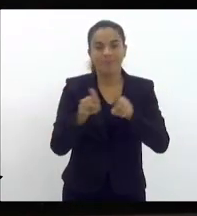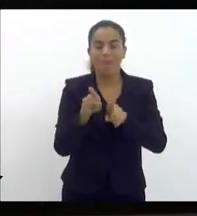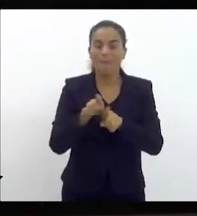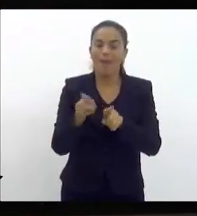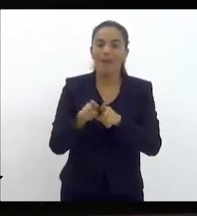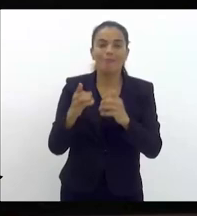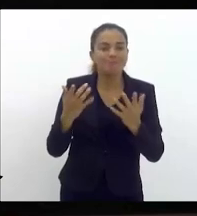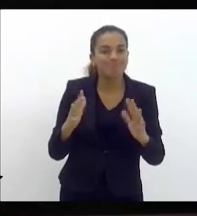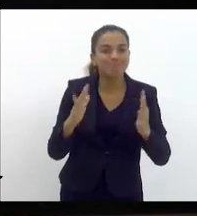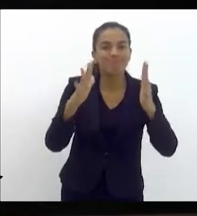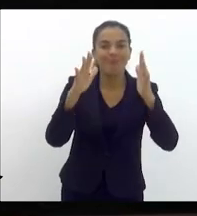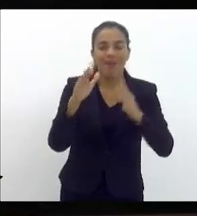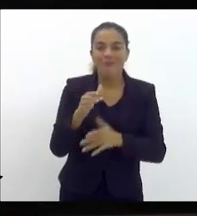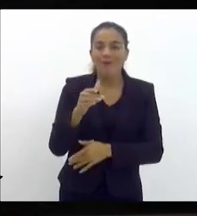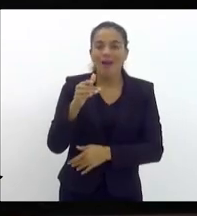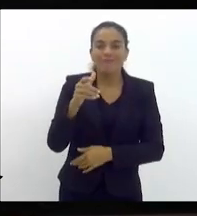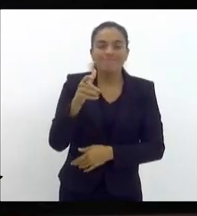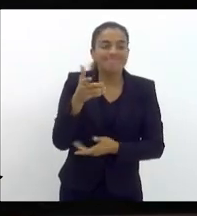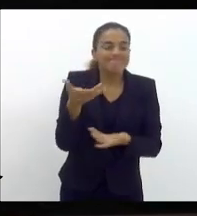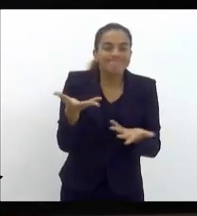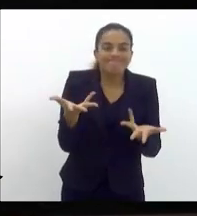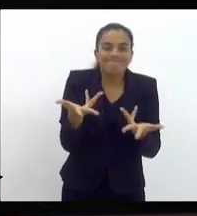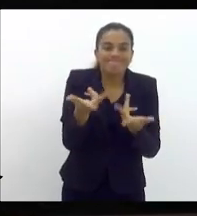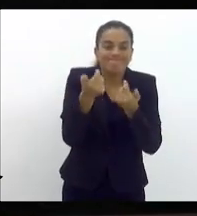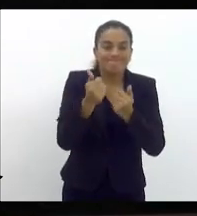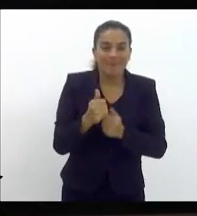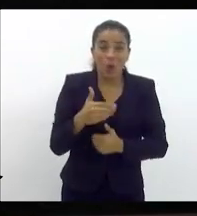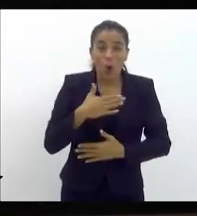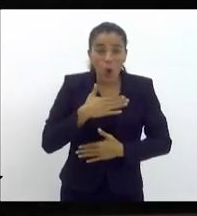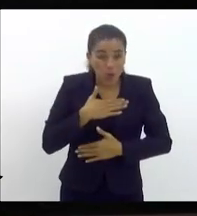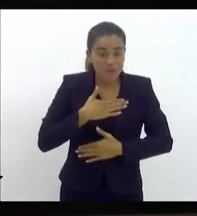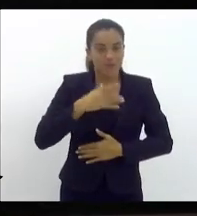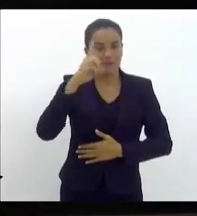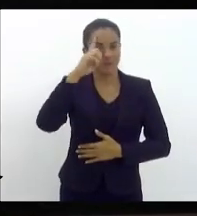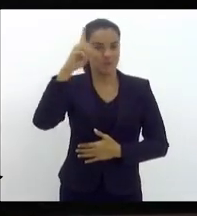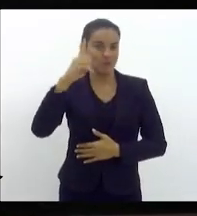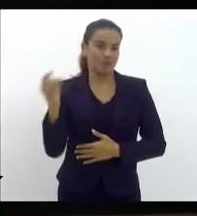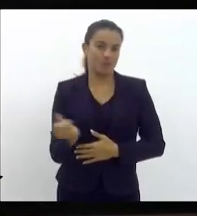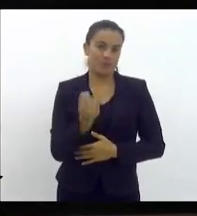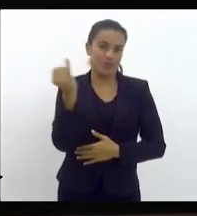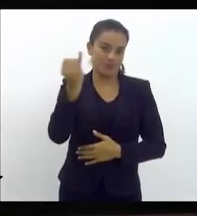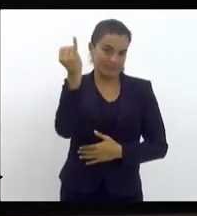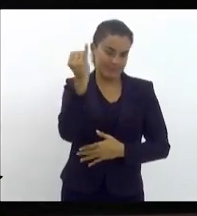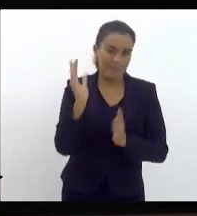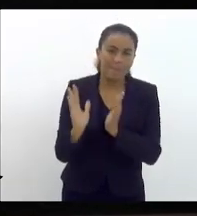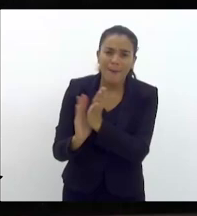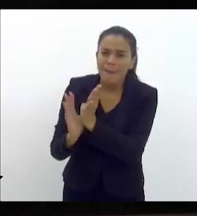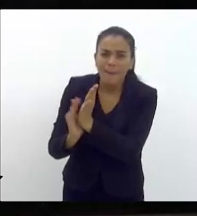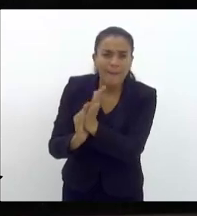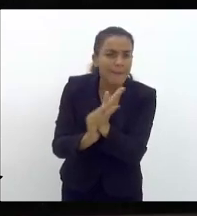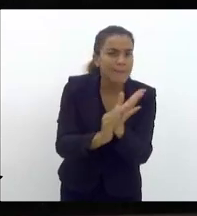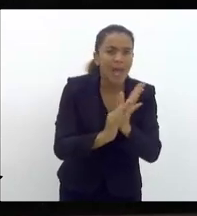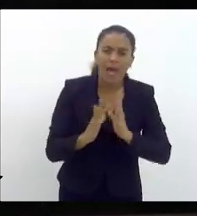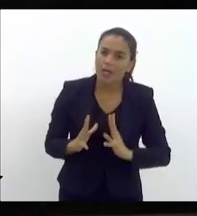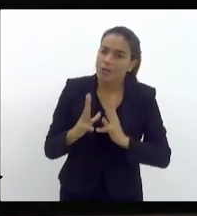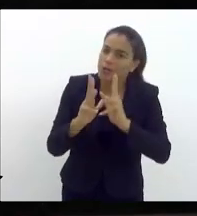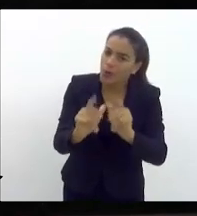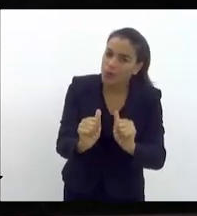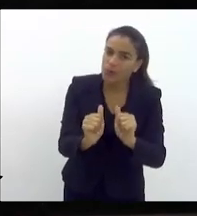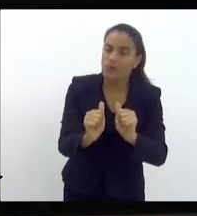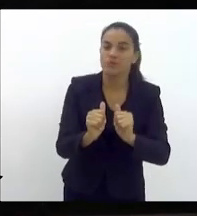admiração pelo trabalho que vocês realizam e para mim hoje é um dia muito importante parabenizando a todos os garis dizendo